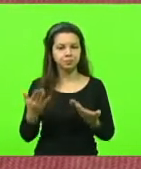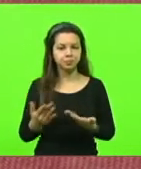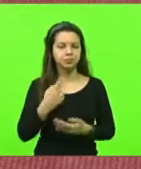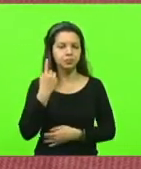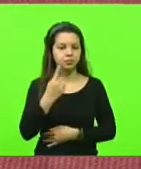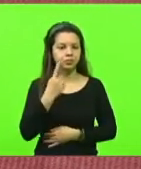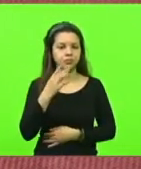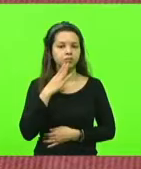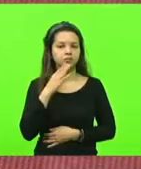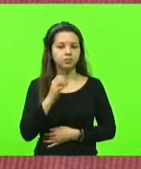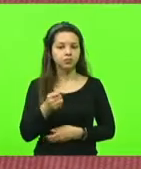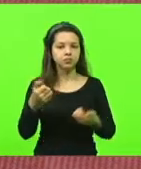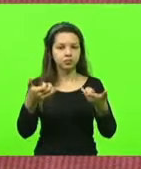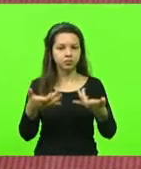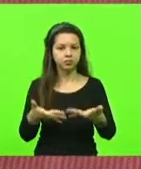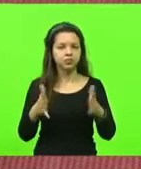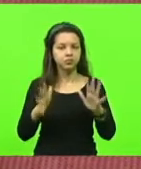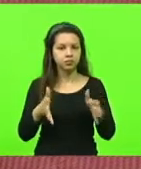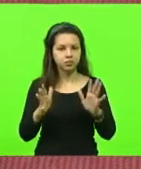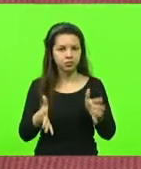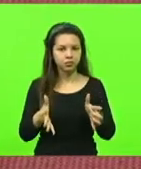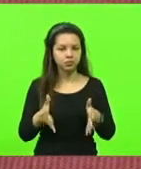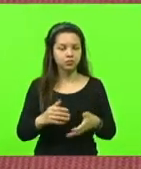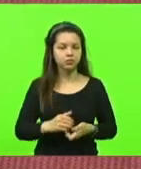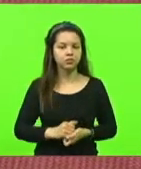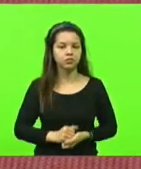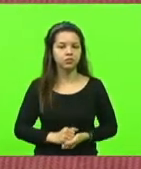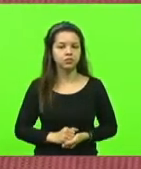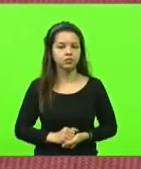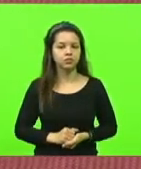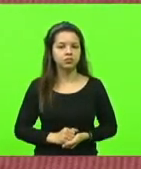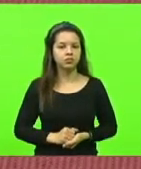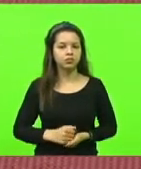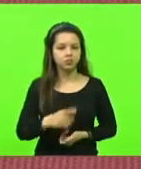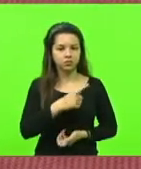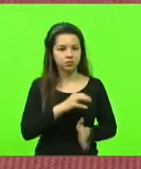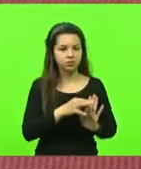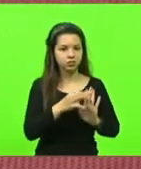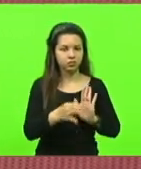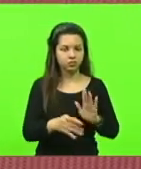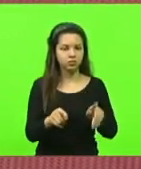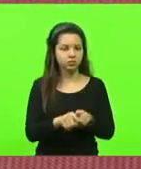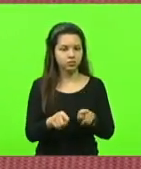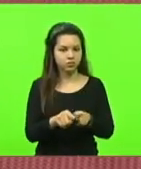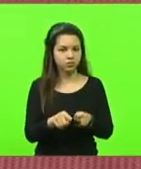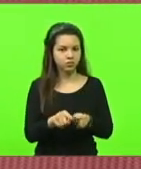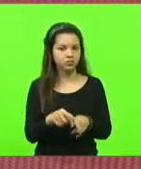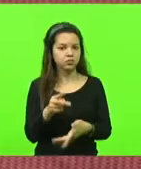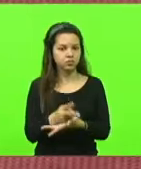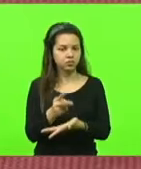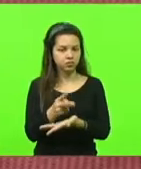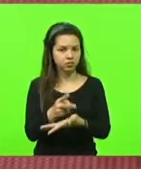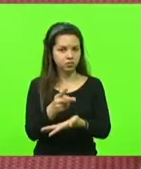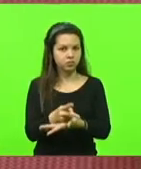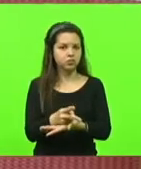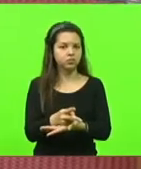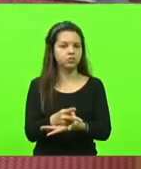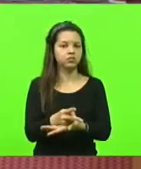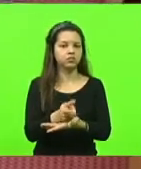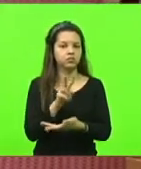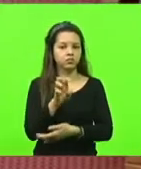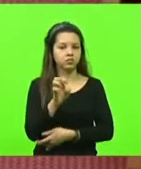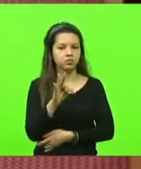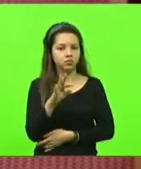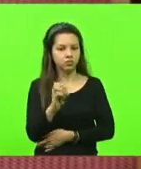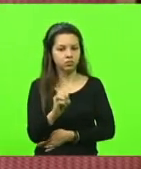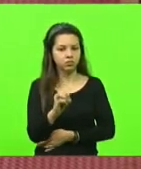bem esplanou ali e o nosso parecer também é no sentido da manutenção do veto, Já